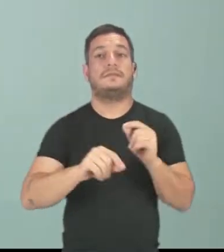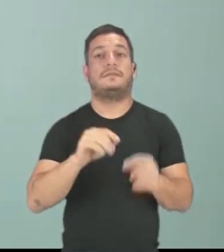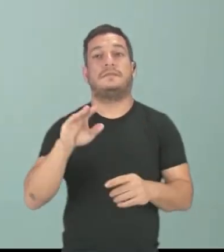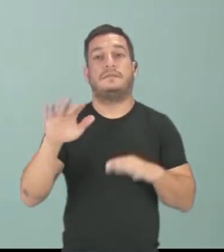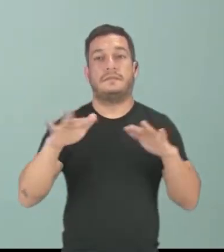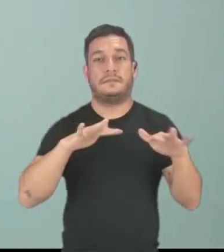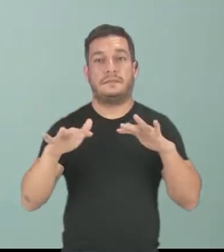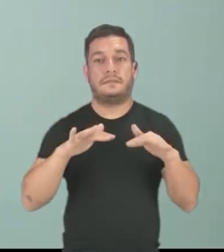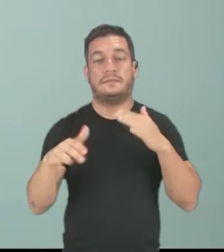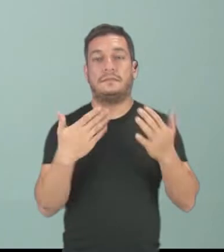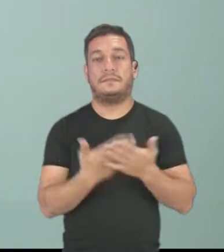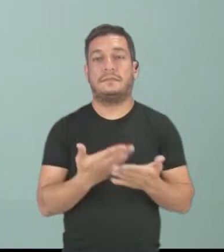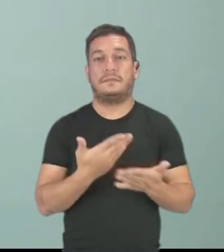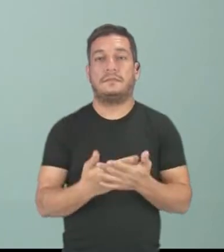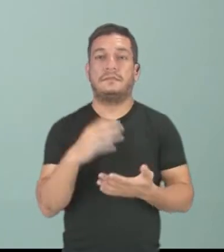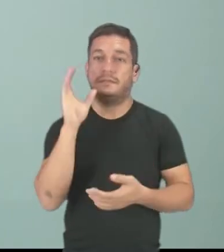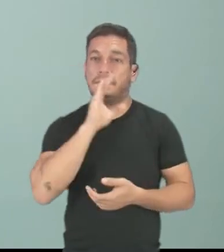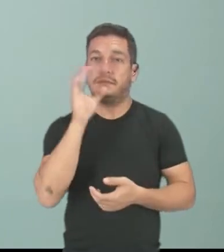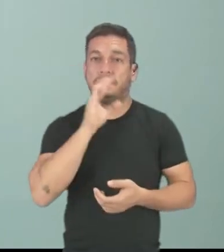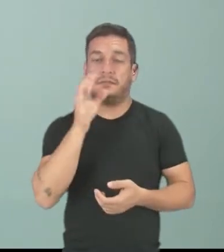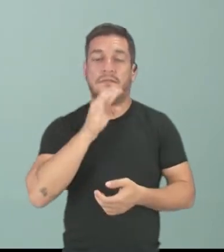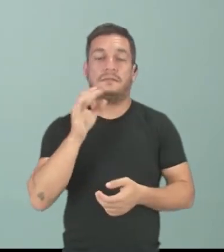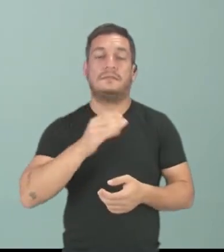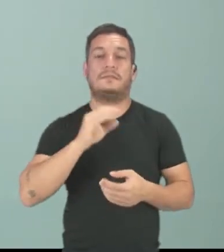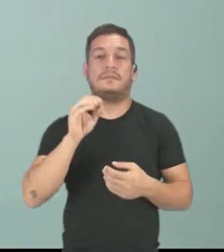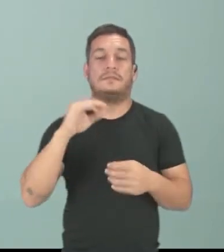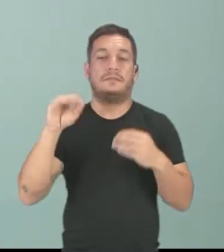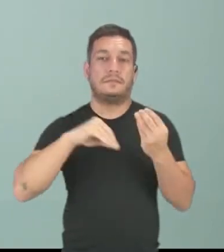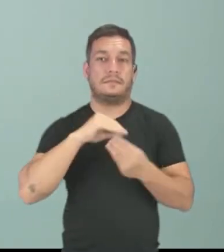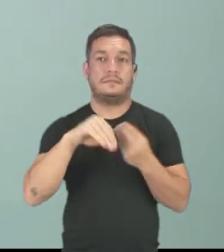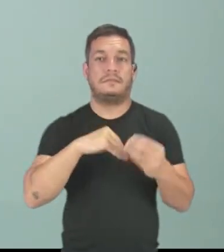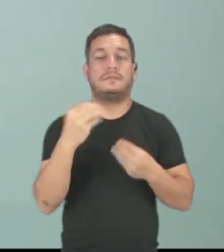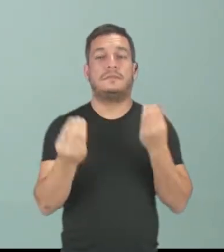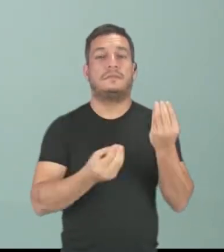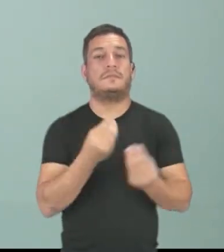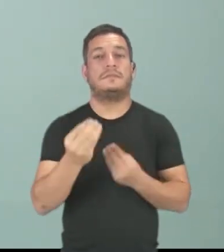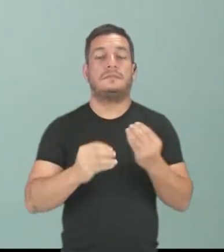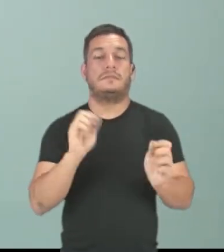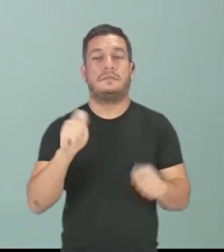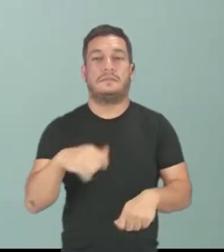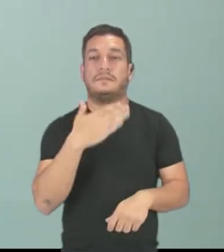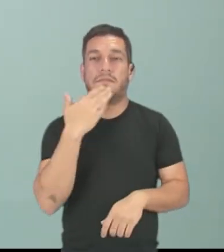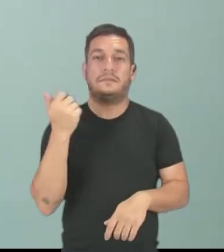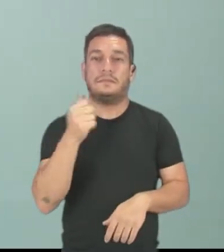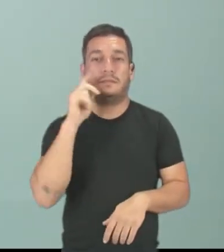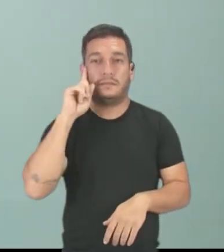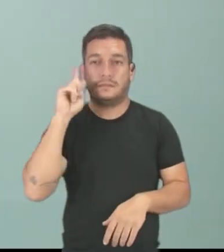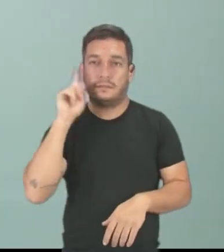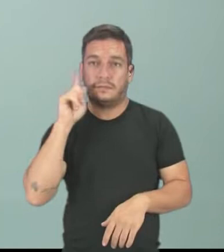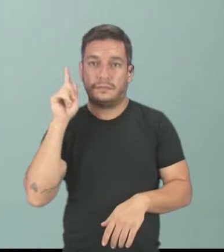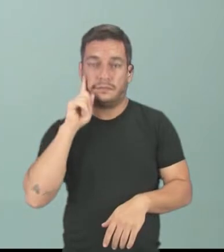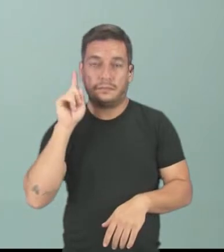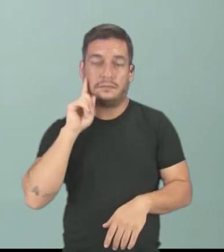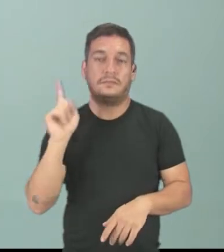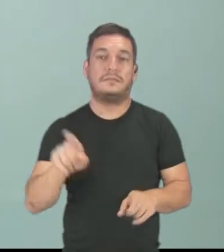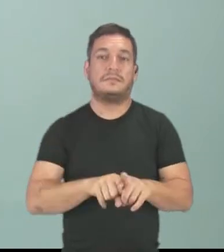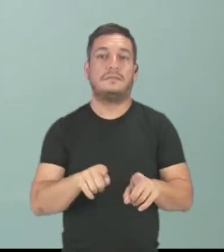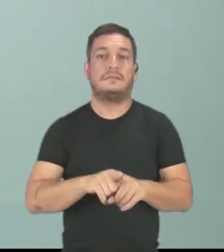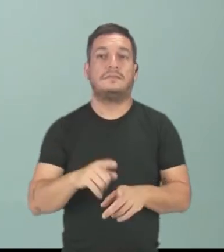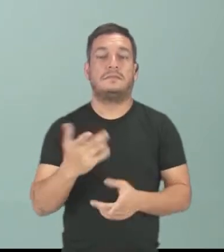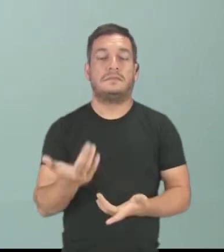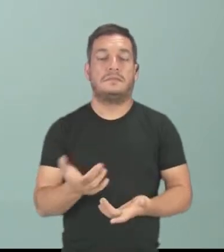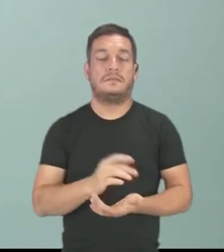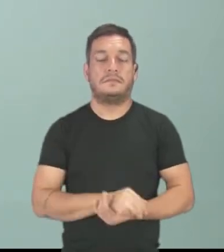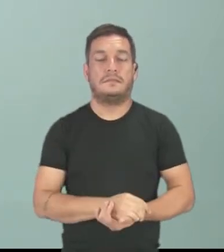cinética, estudar a velocidade das reações e como isso pode melhorar o nosso dia a dia e o nosso